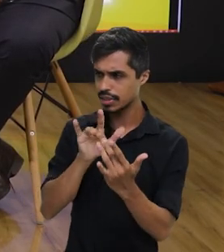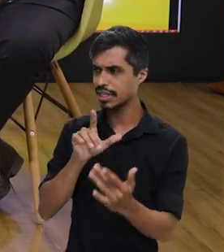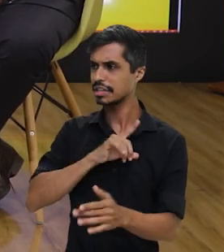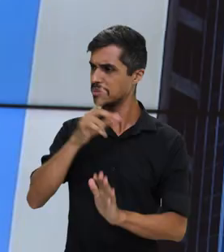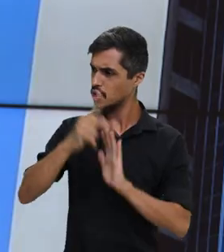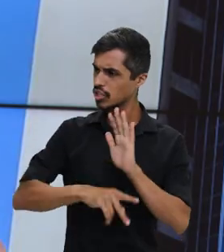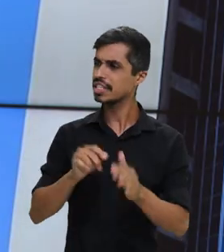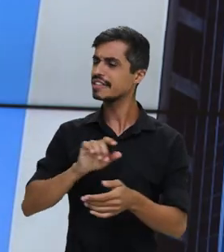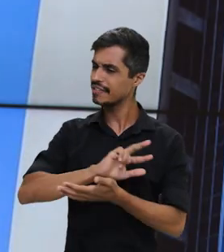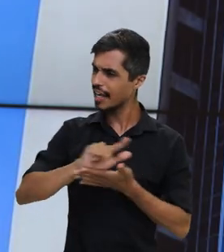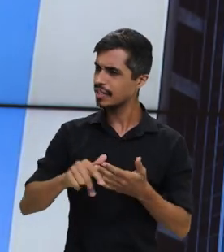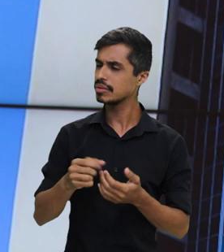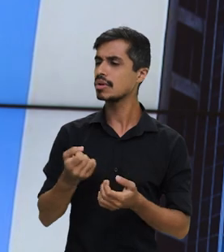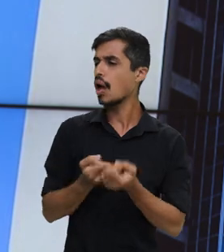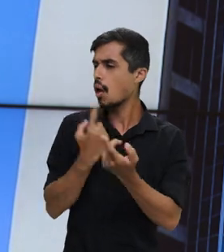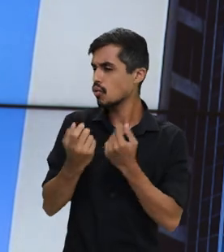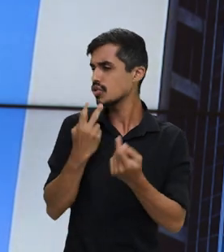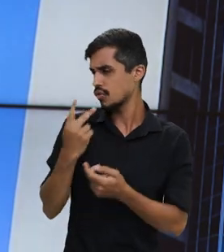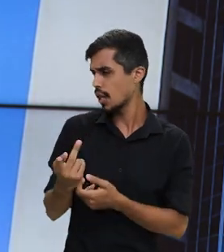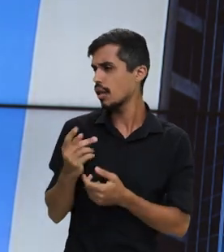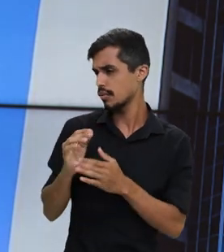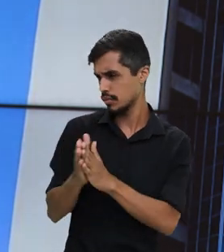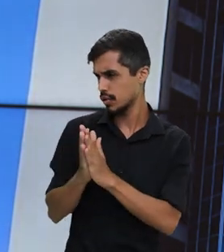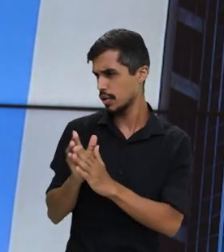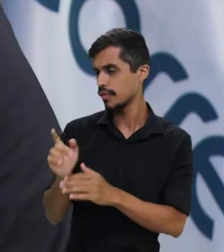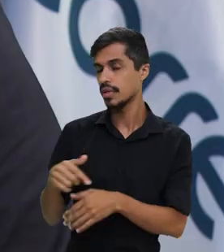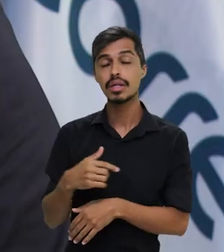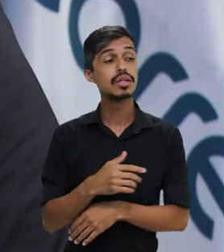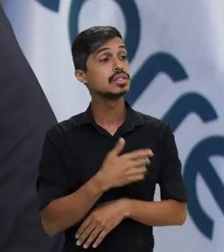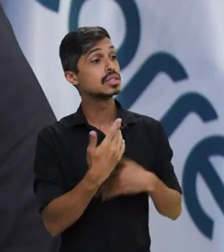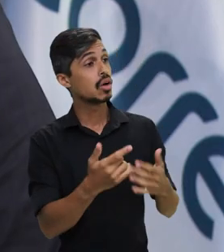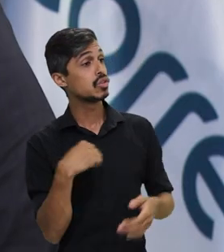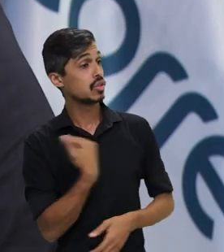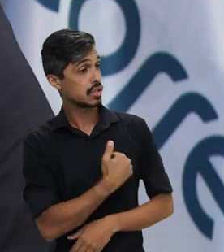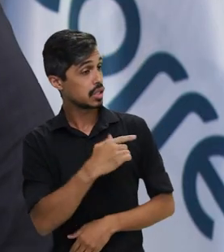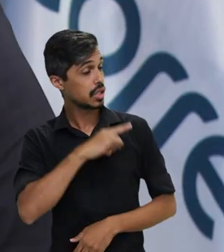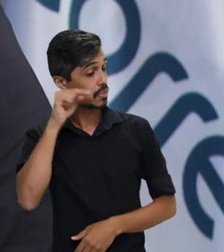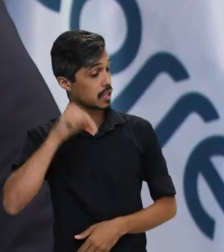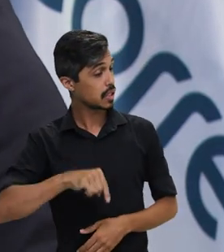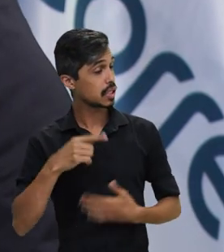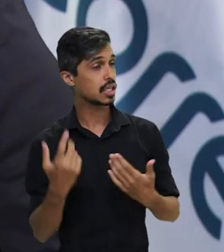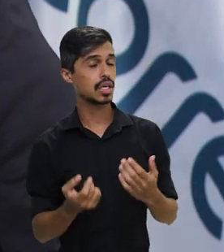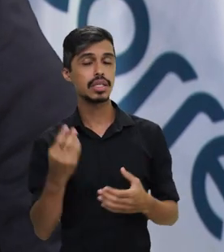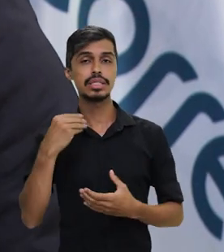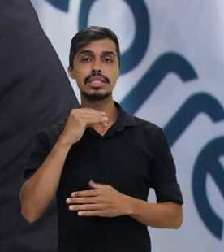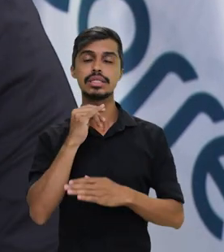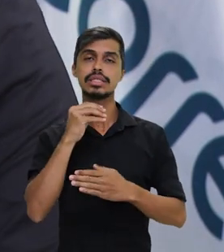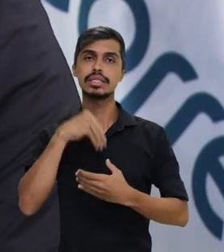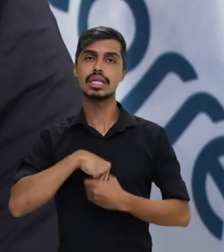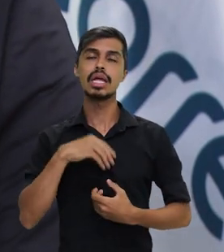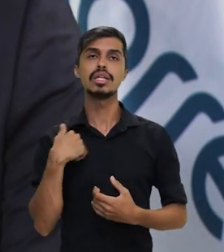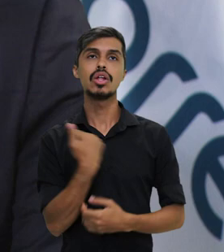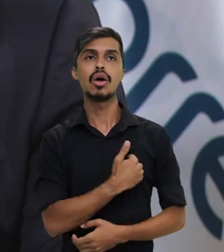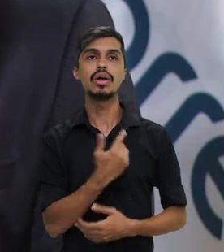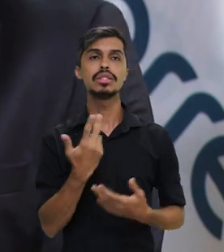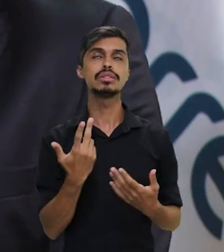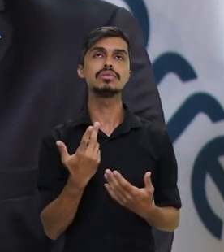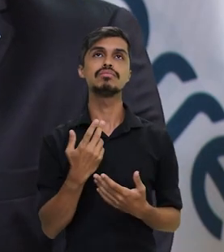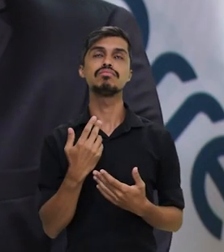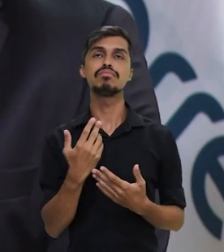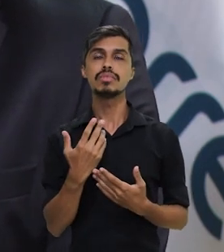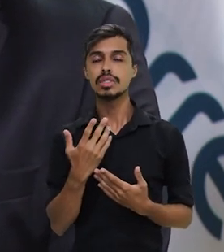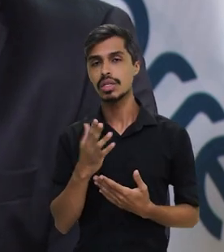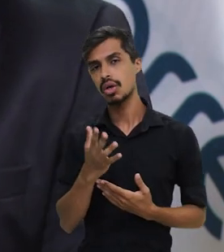programas. Conte alguns para a gente, cite alguns para a gente. Aqui nós temos internamente, ao assumir aqui, a gente